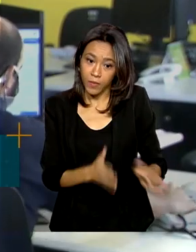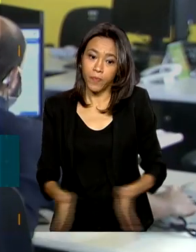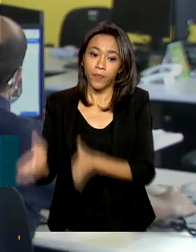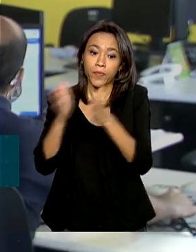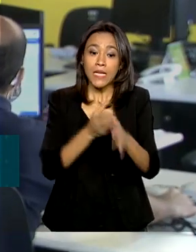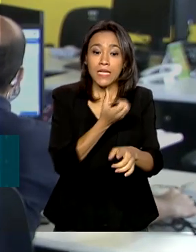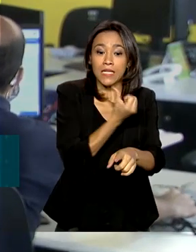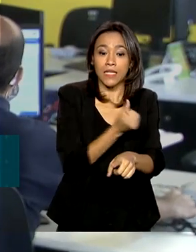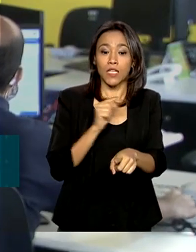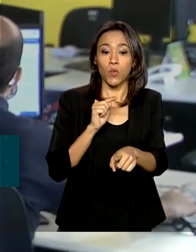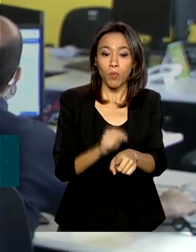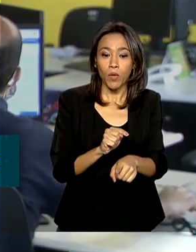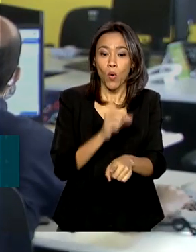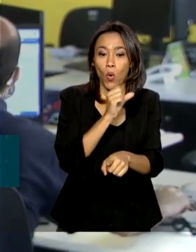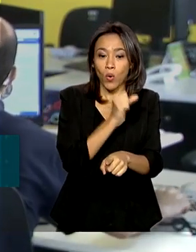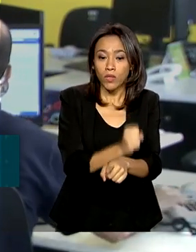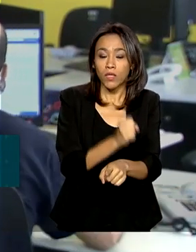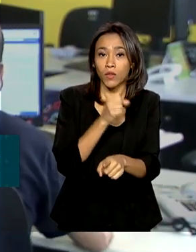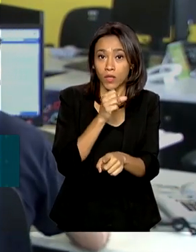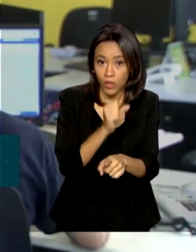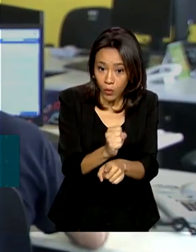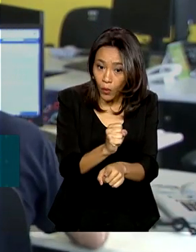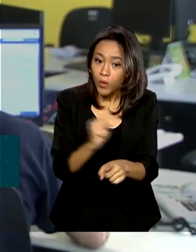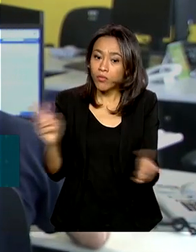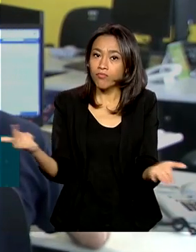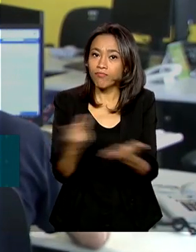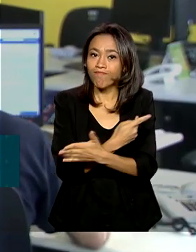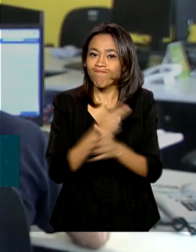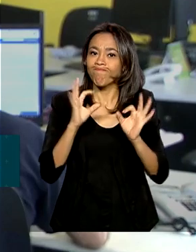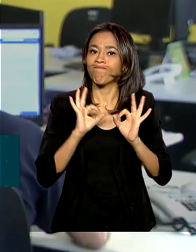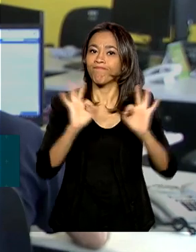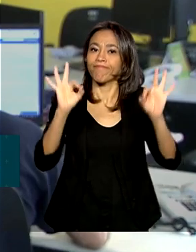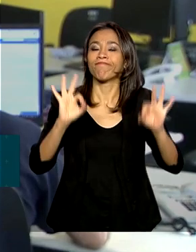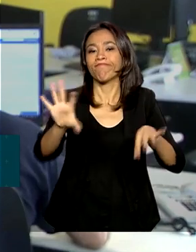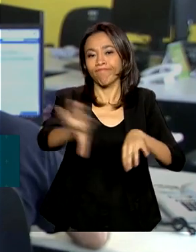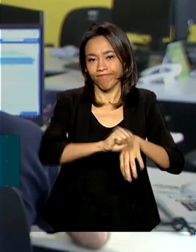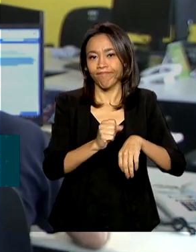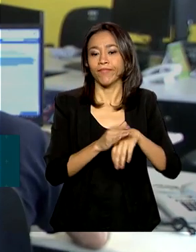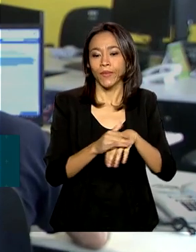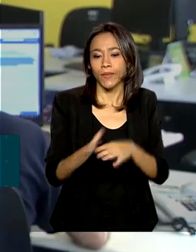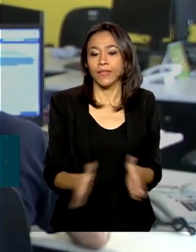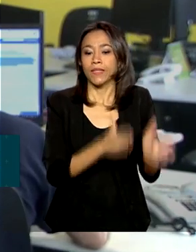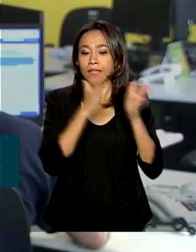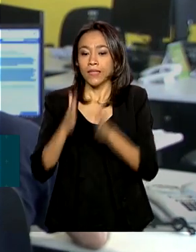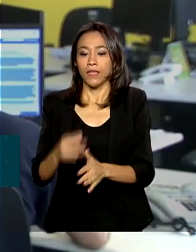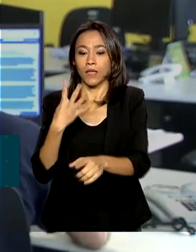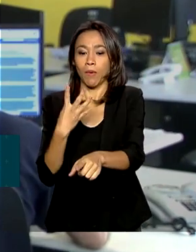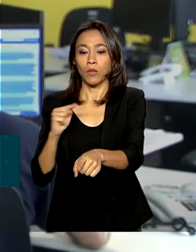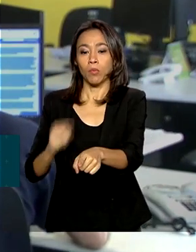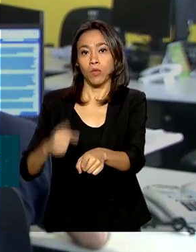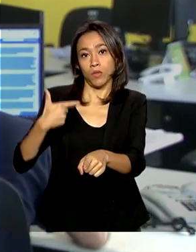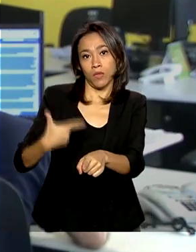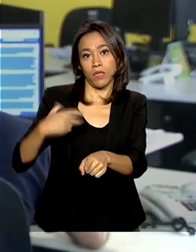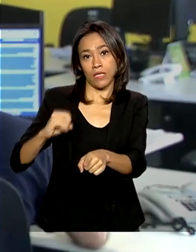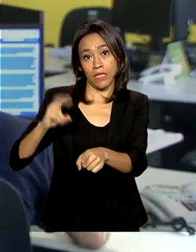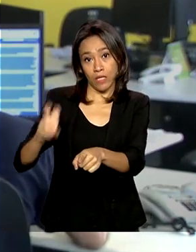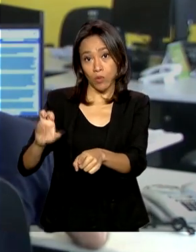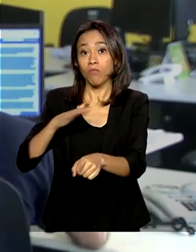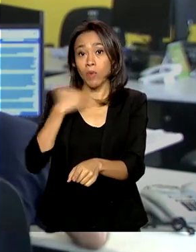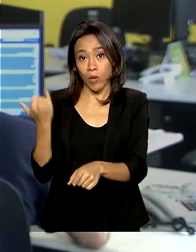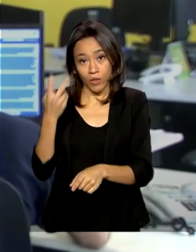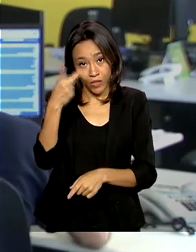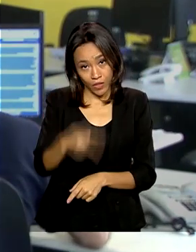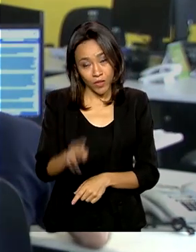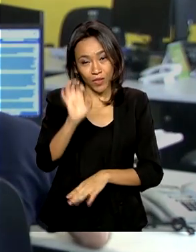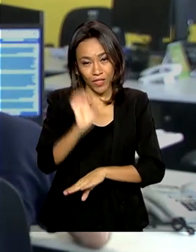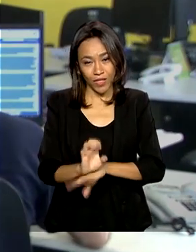61.888 casos confirmados e 4.205 mortes. Do Rio de Janeiro,